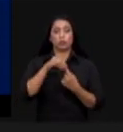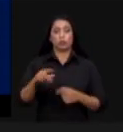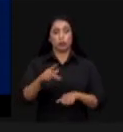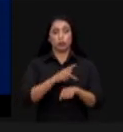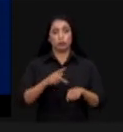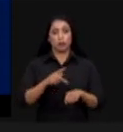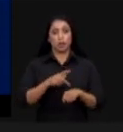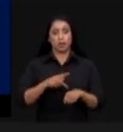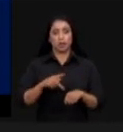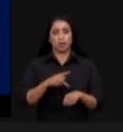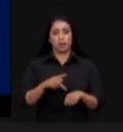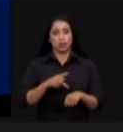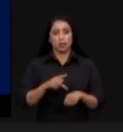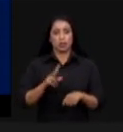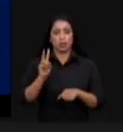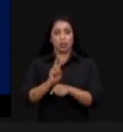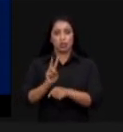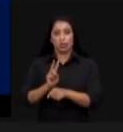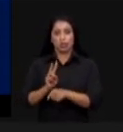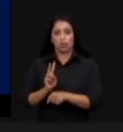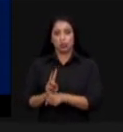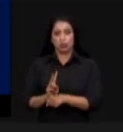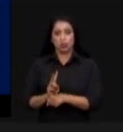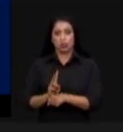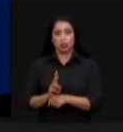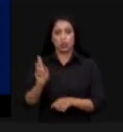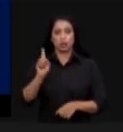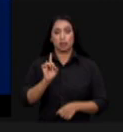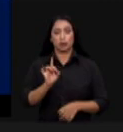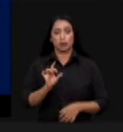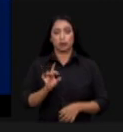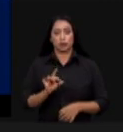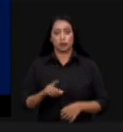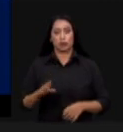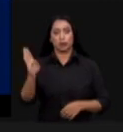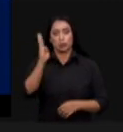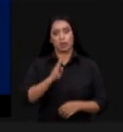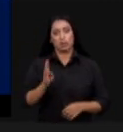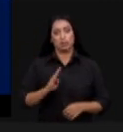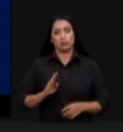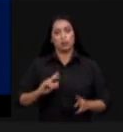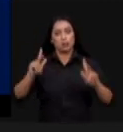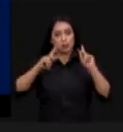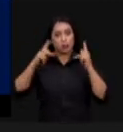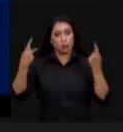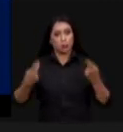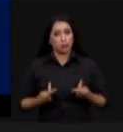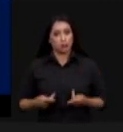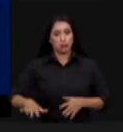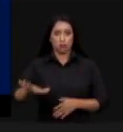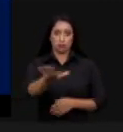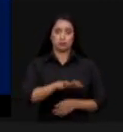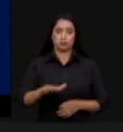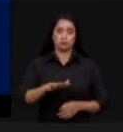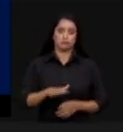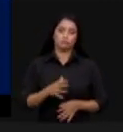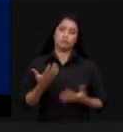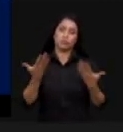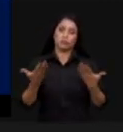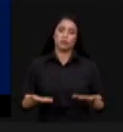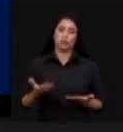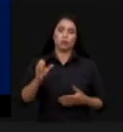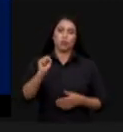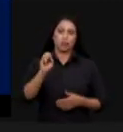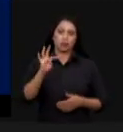ambiente em propriedade privada, não só para o Brasil, mas para a humanidade. E, nesse ponto, talvez cabe a principal reflexão para o